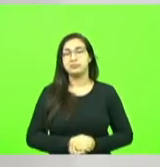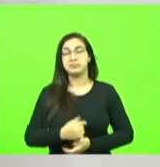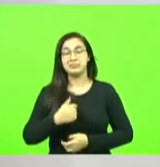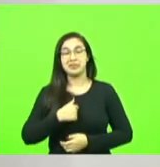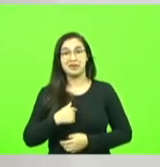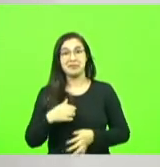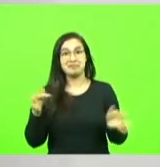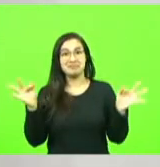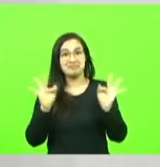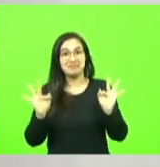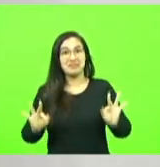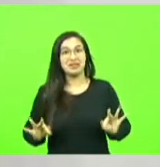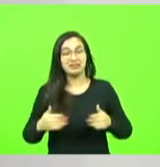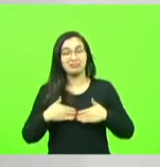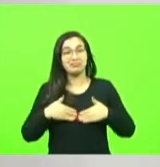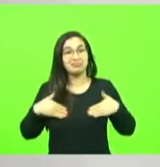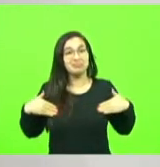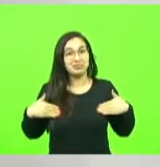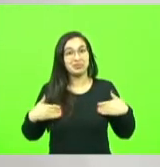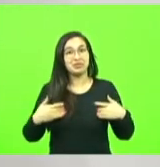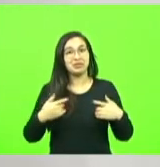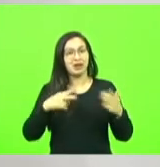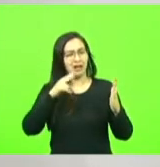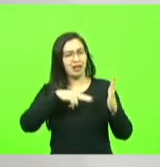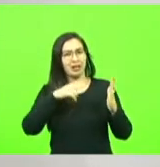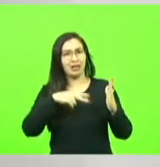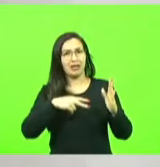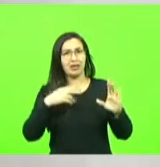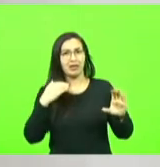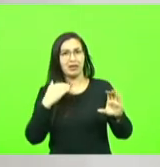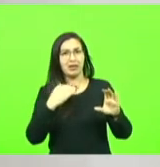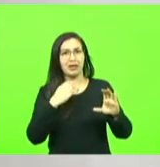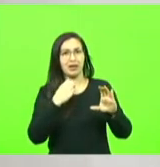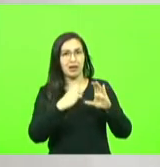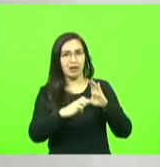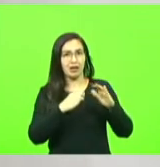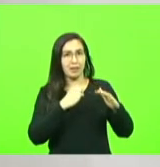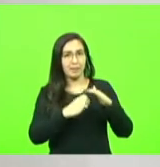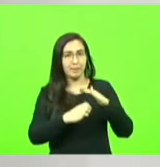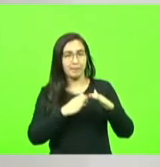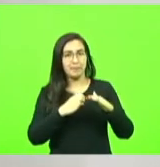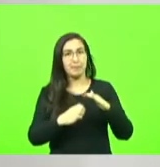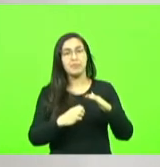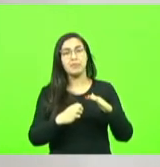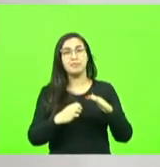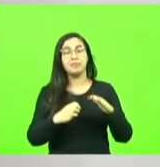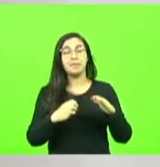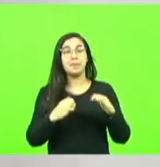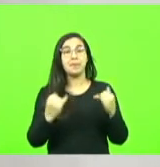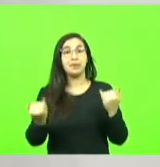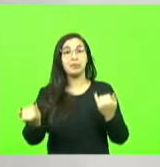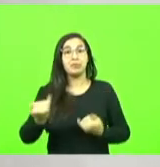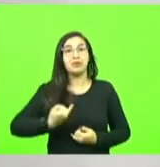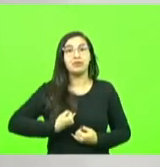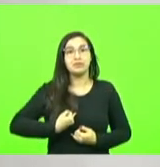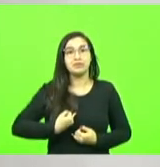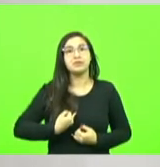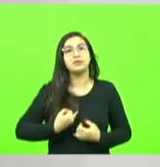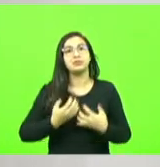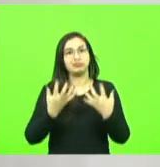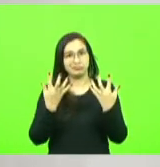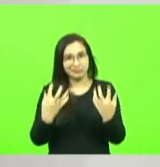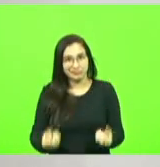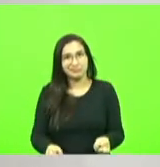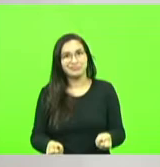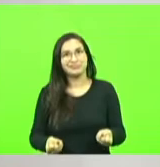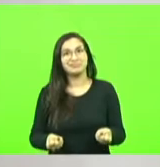feliz e honrado ao ler o e-mail do ministério da saúde informando que a solicitação havia sido aprovada